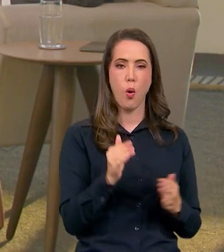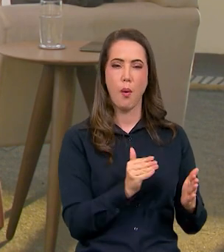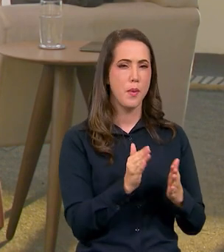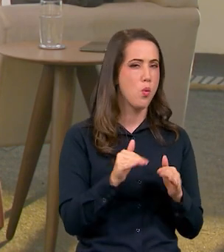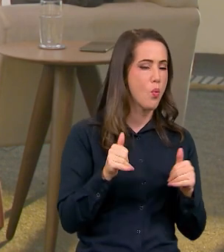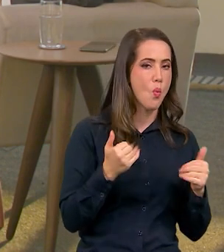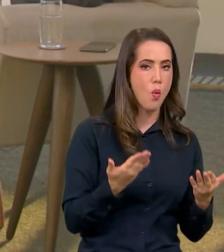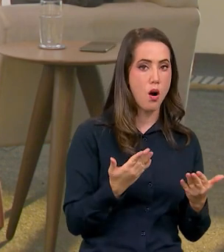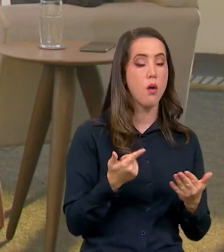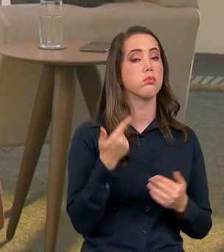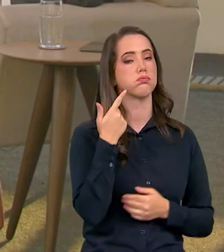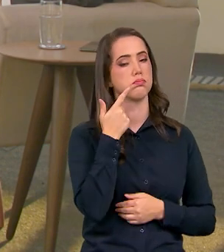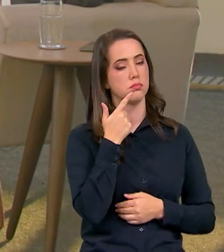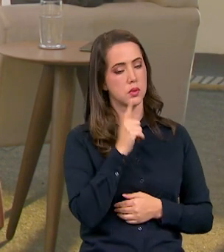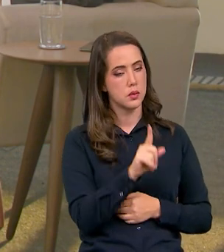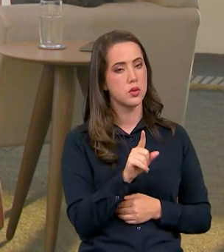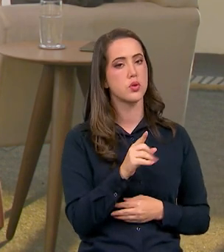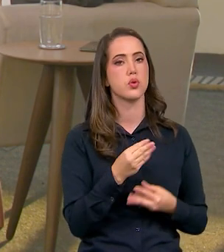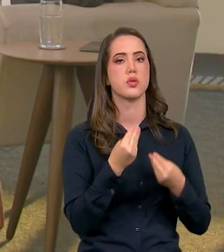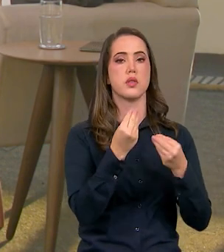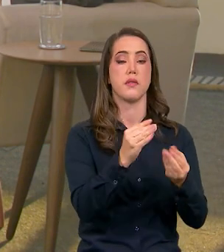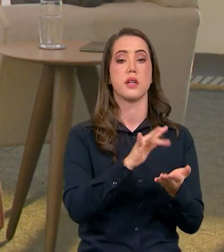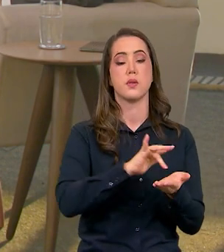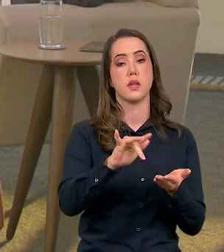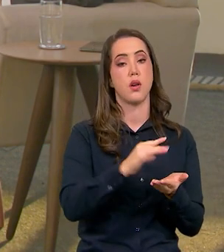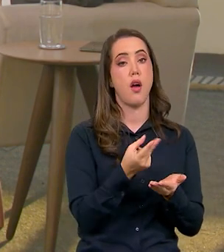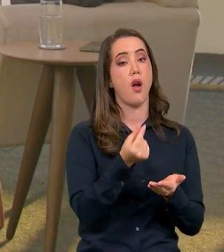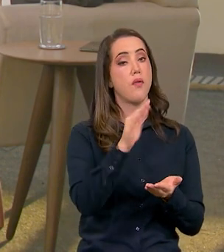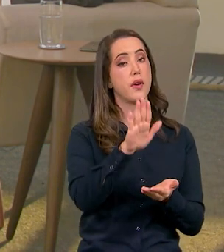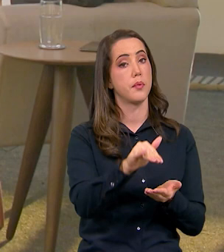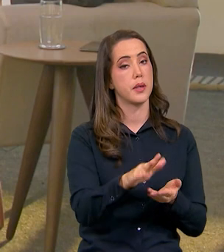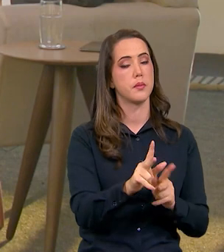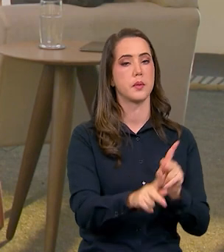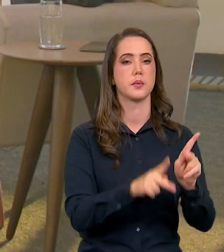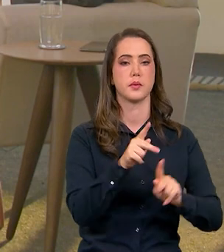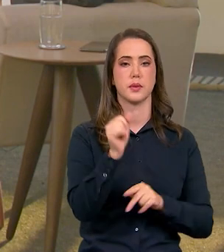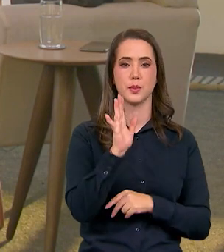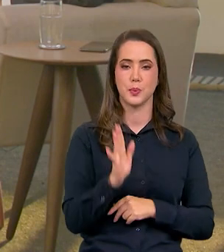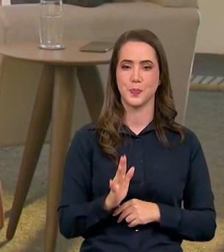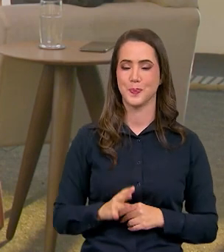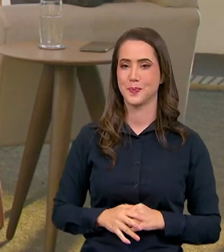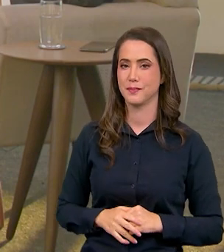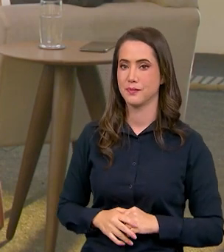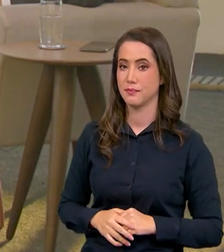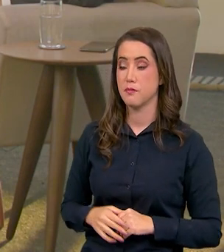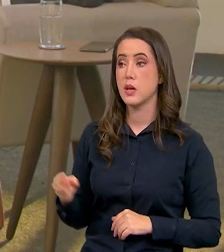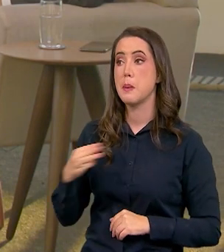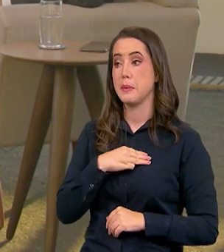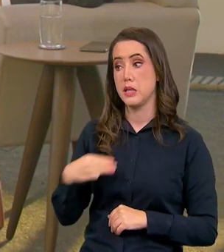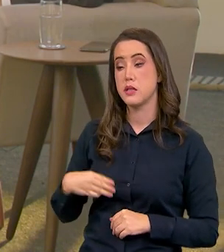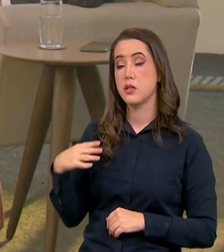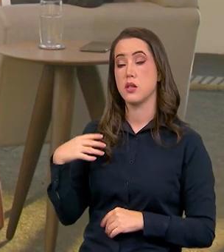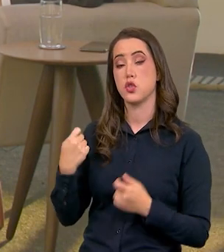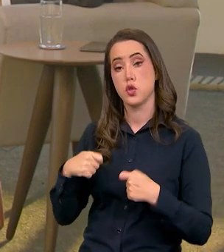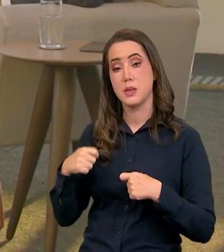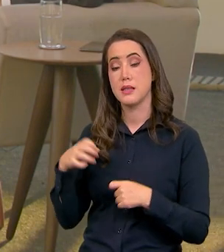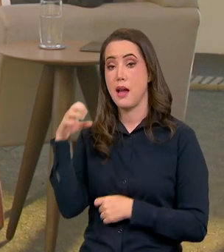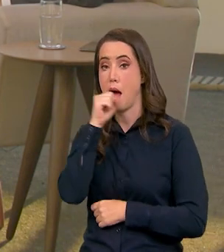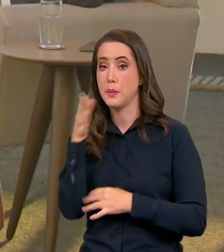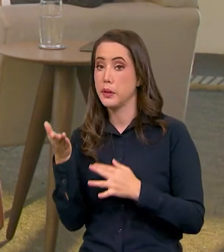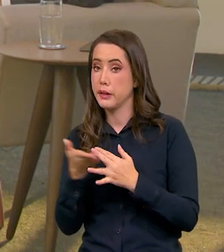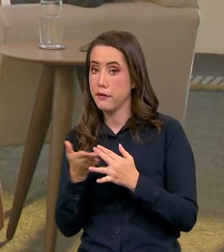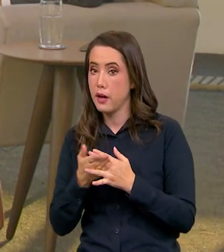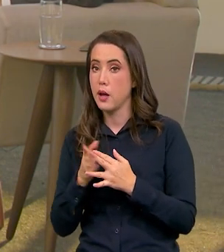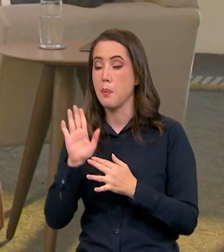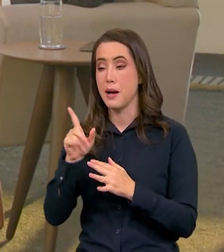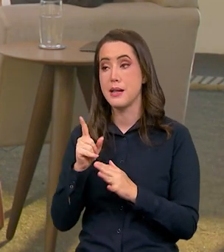garantir esses aparelhos de forma mais acessível para a população brasileira. Ministro, a gente vai para um rápido intervalo, mas